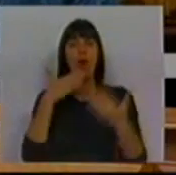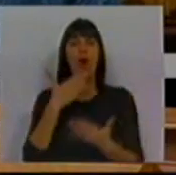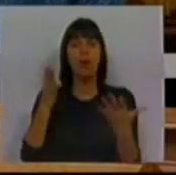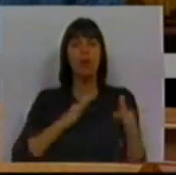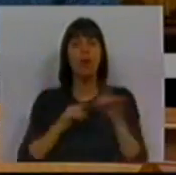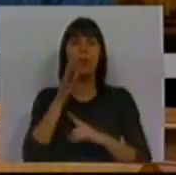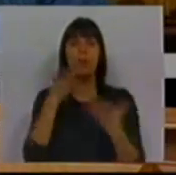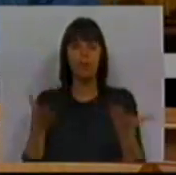Muito obrigado, Sr. Deputado.